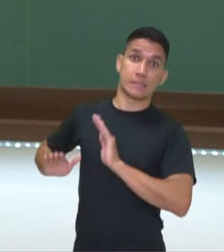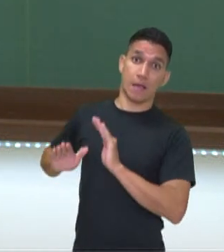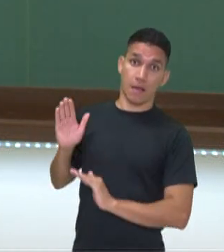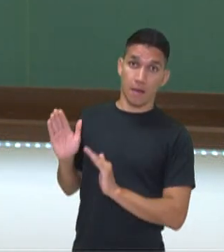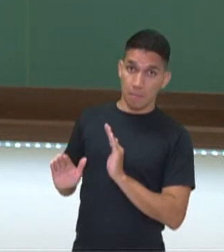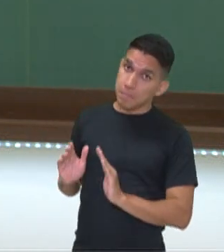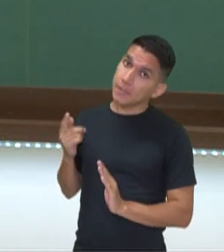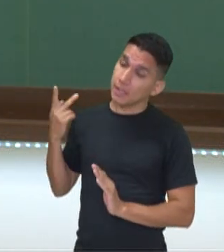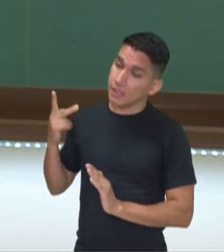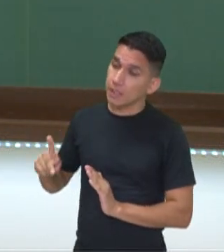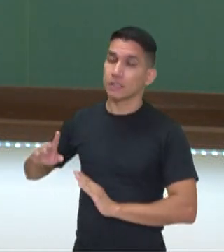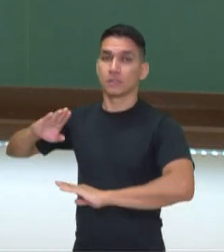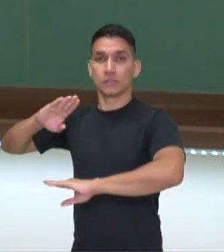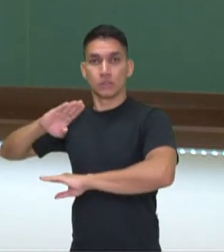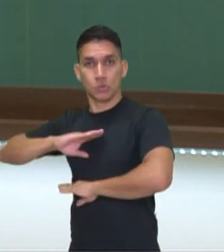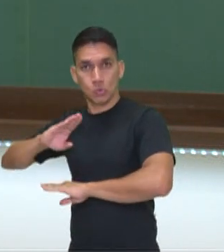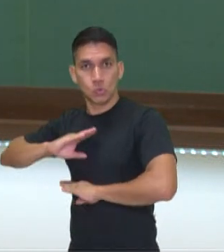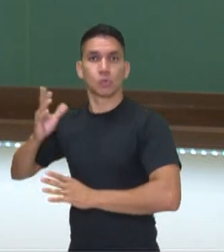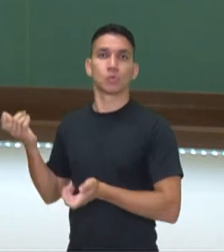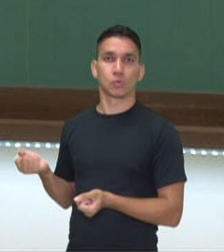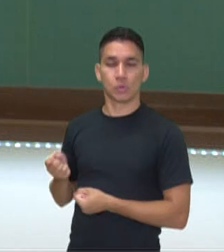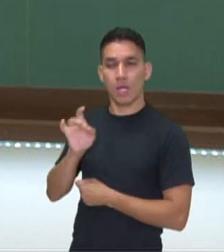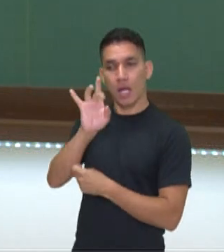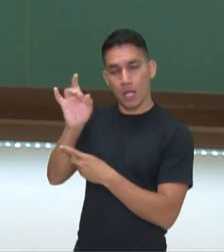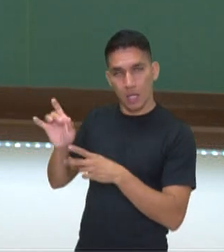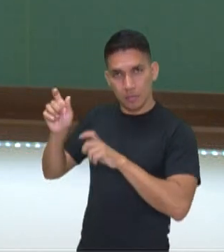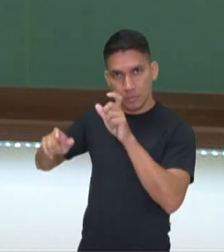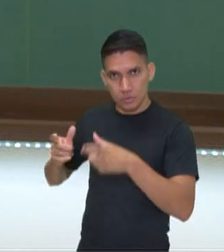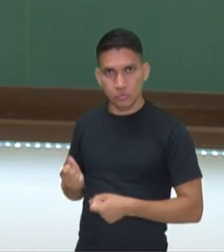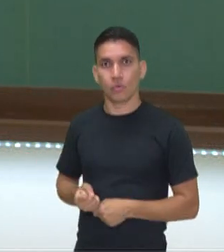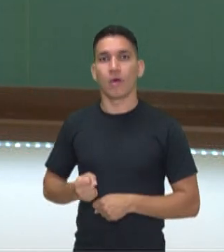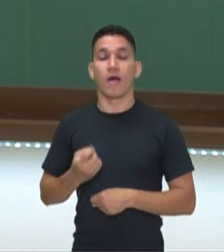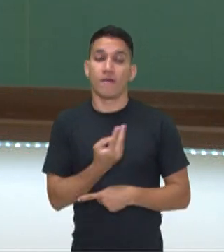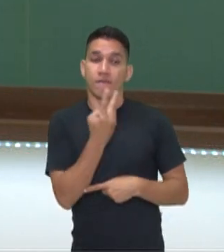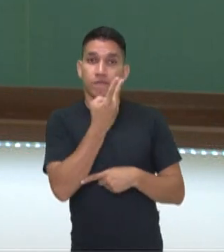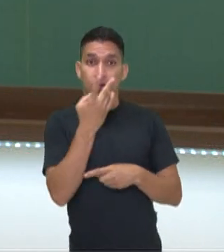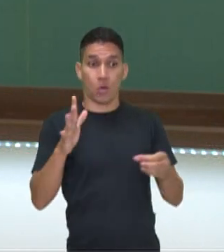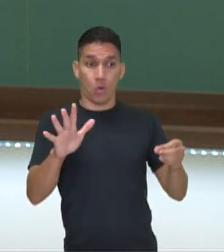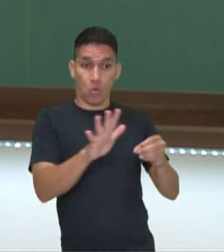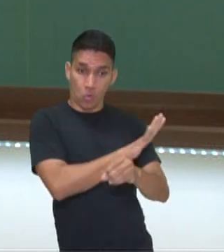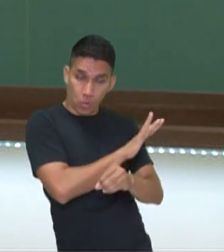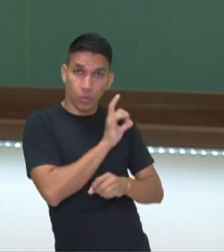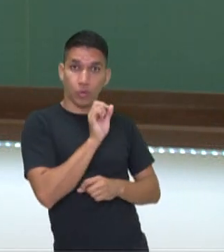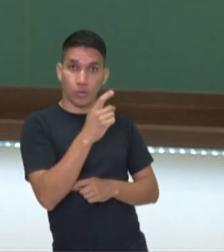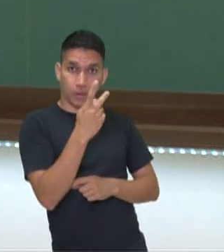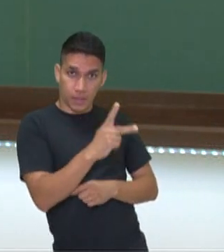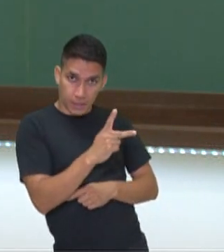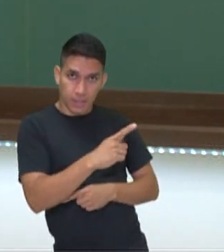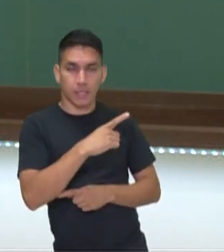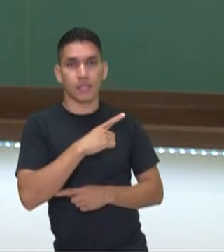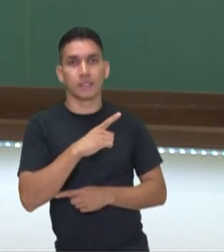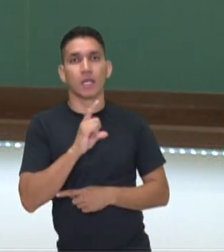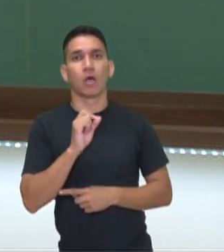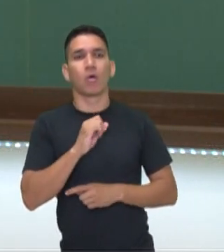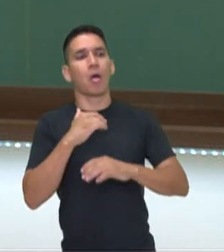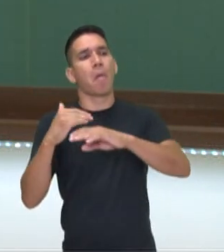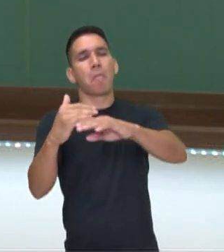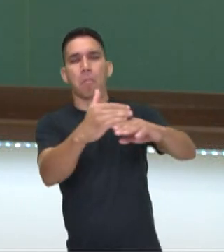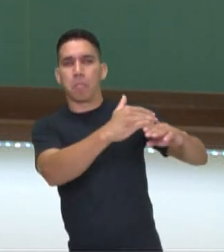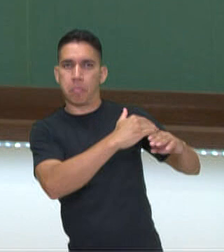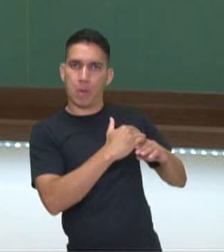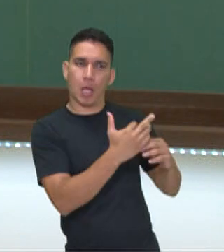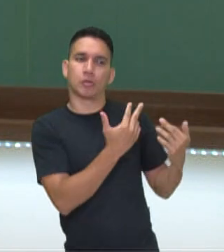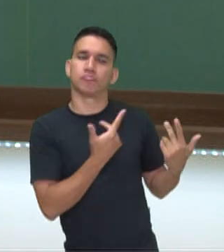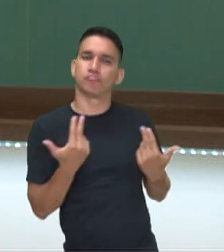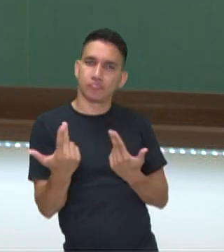valores que dependem das vivências de cada um, dos valores absolutos, aqueles valores que são universalmente